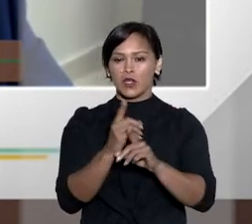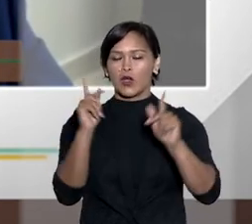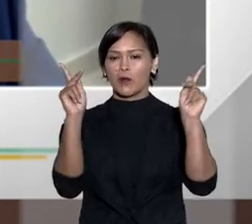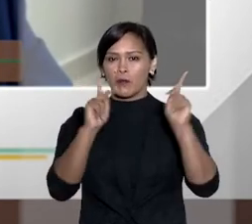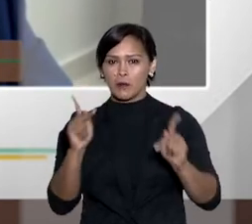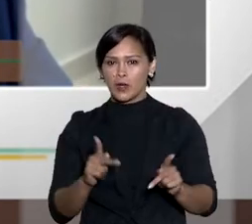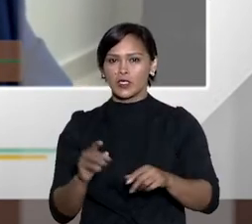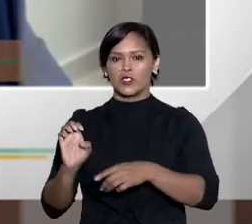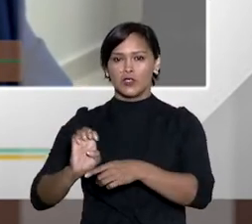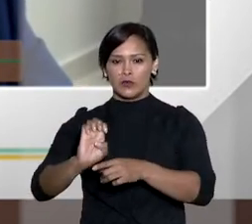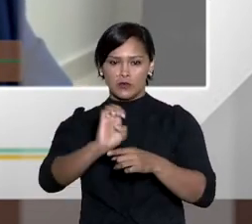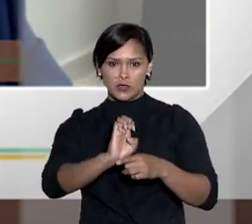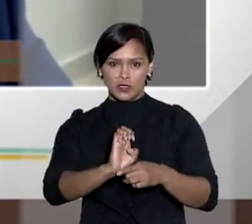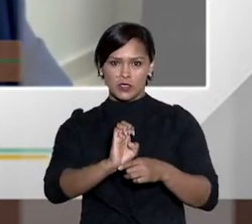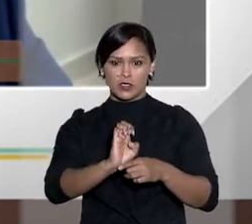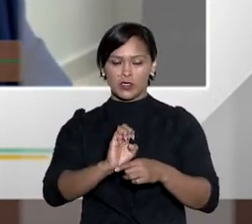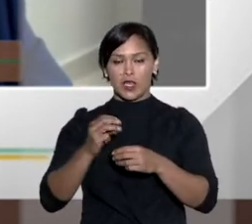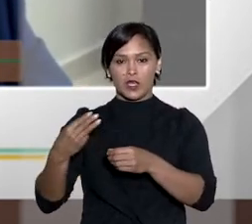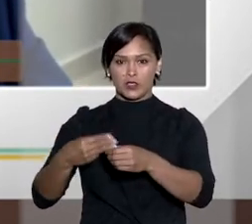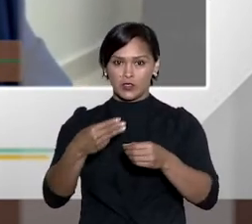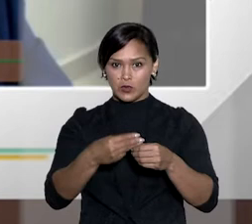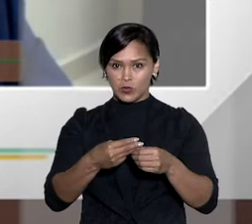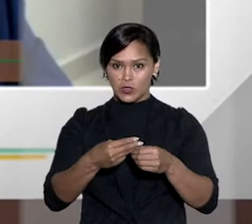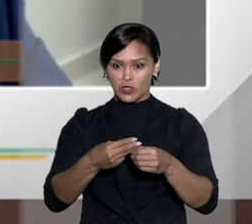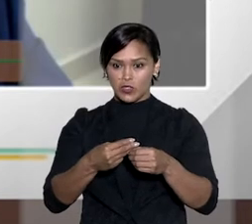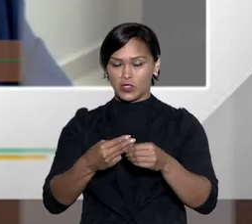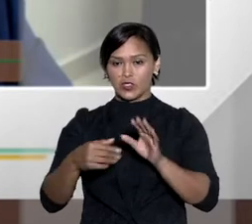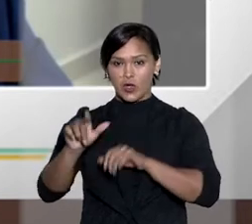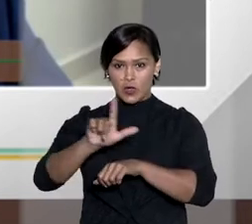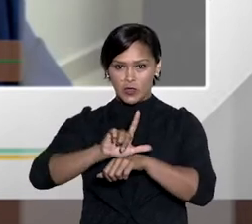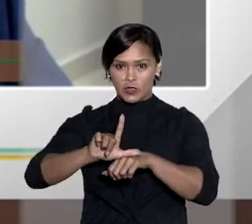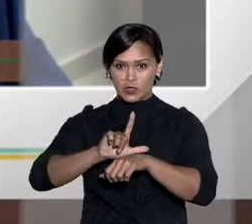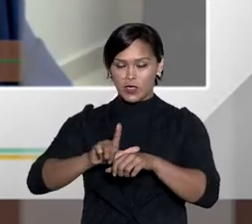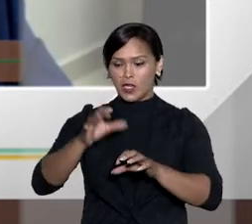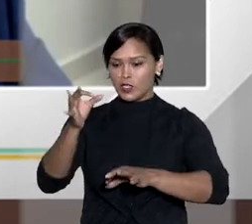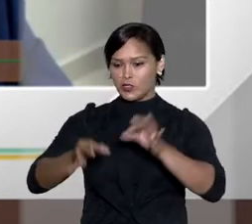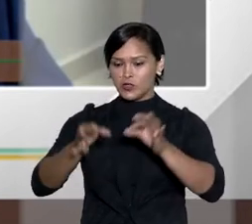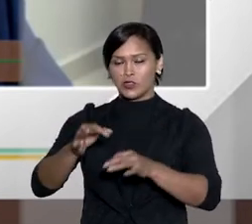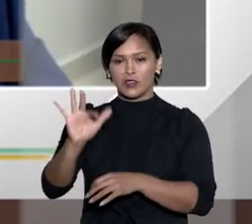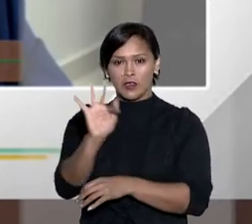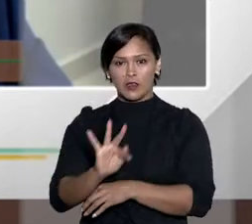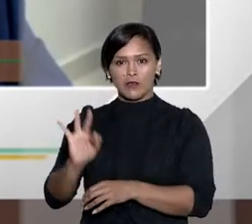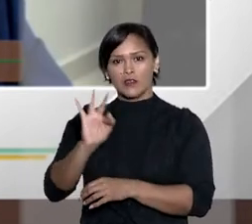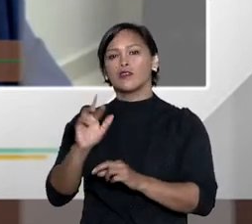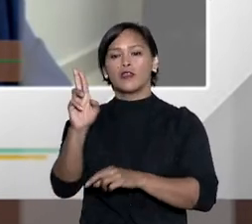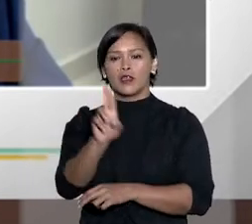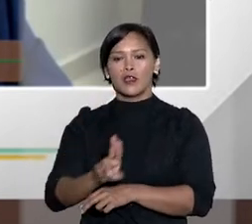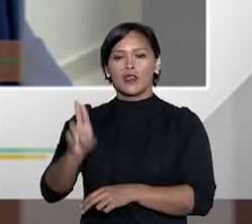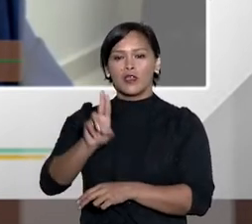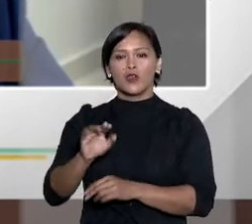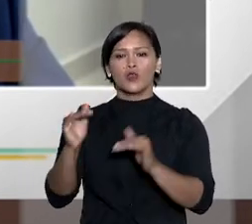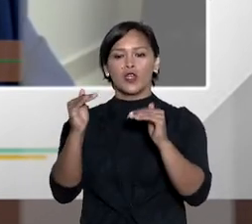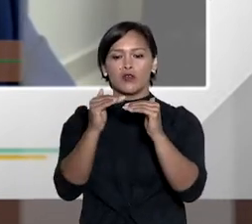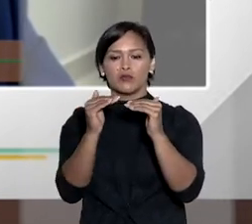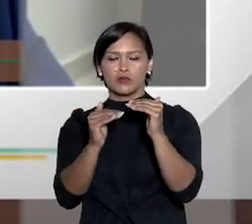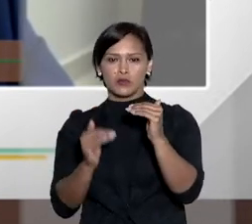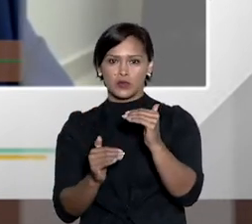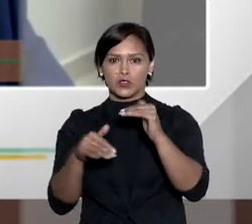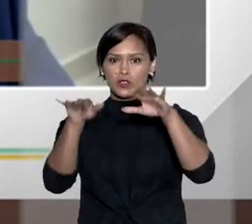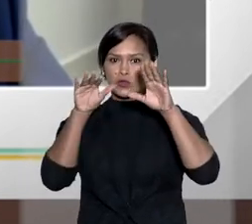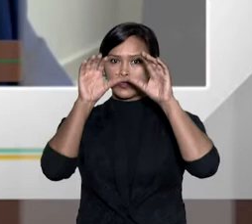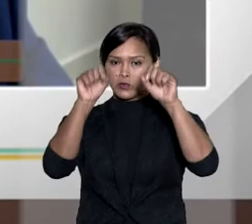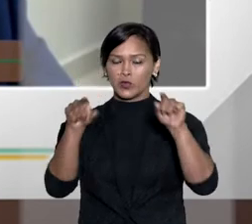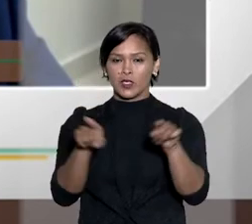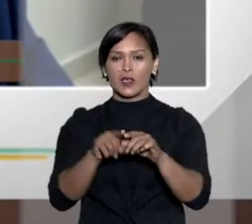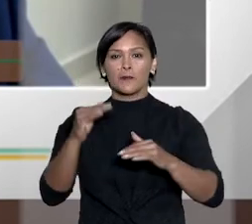os estados e os municípios, são os legitimados. E no juizado federal, é a União e suas autarquias. A